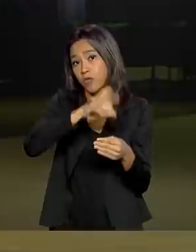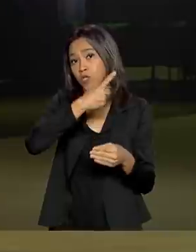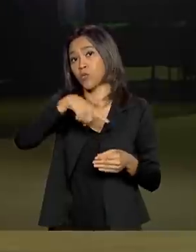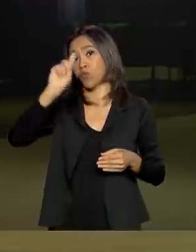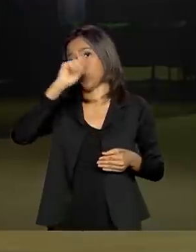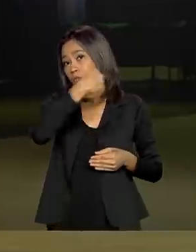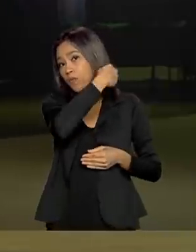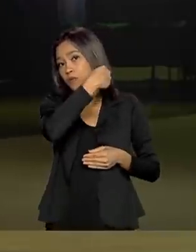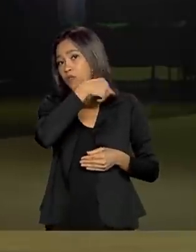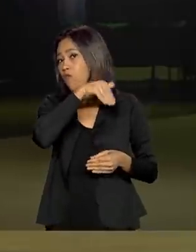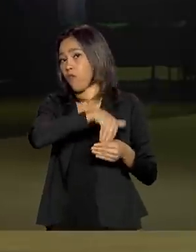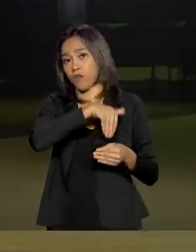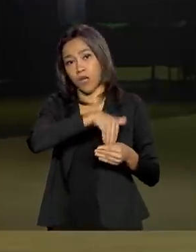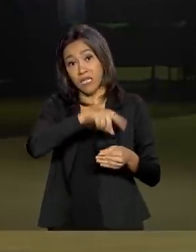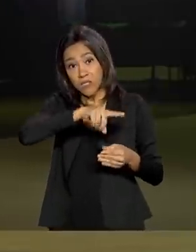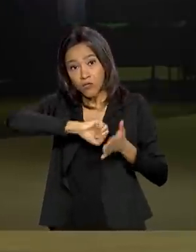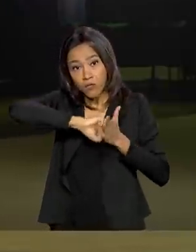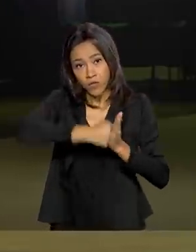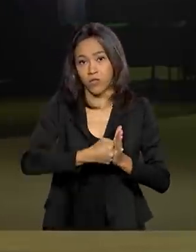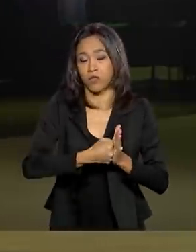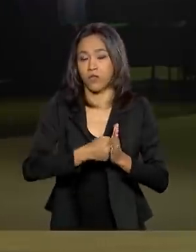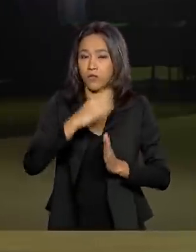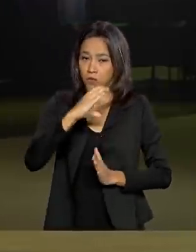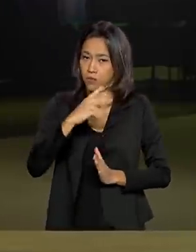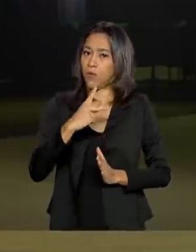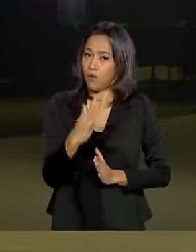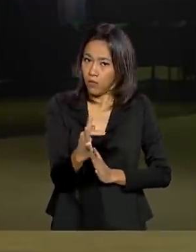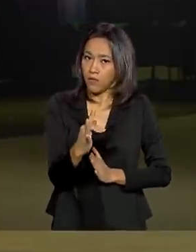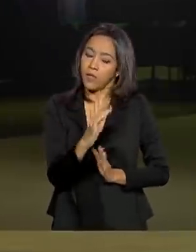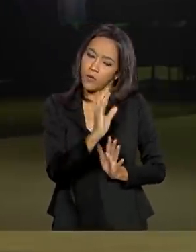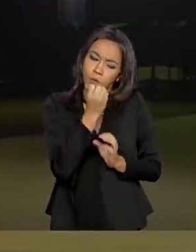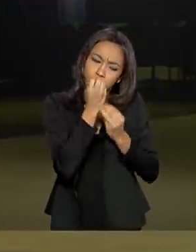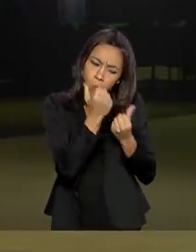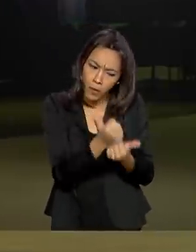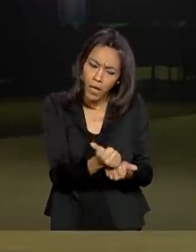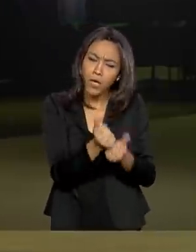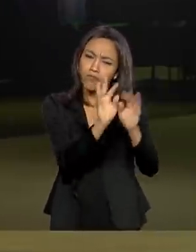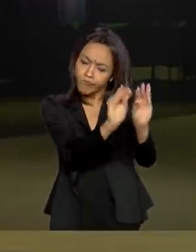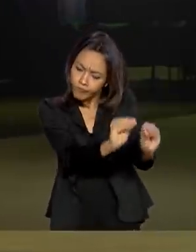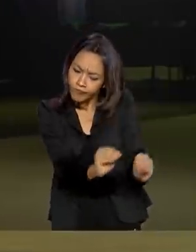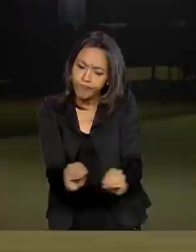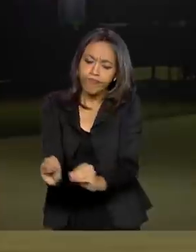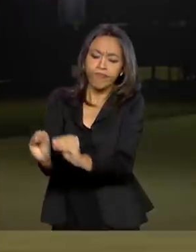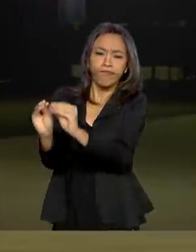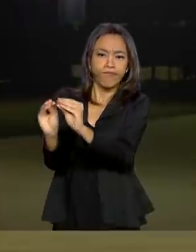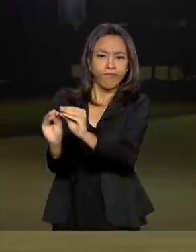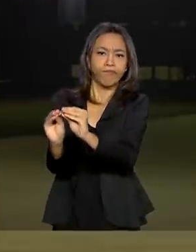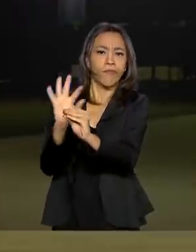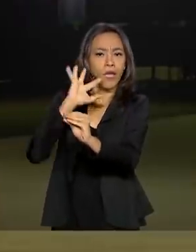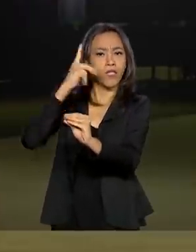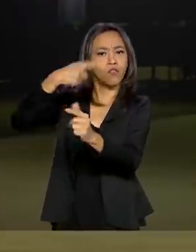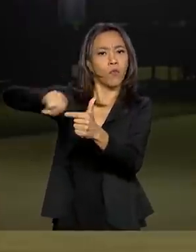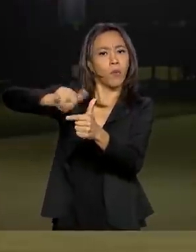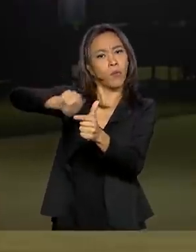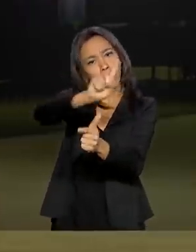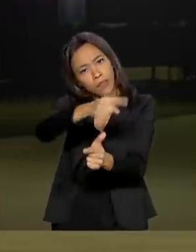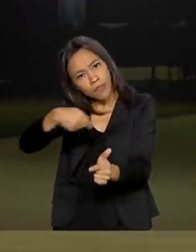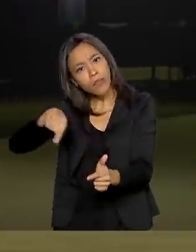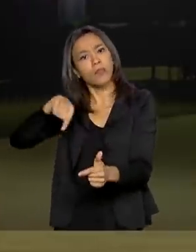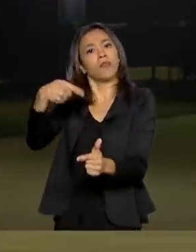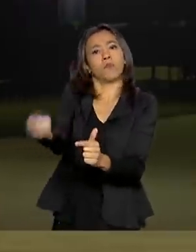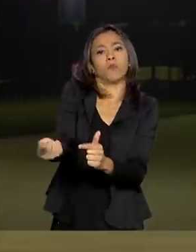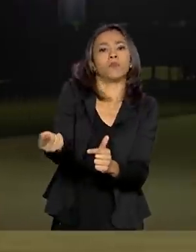isso bloqueia o CPF, né? Então, ela abriu mais prazo para que as pessoas possam regularizar e, da mesma